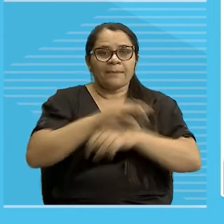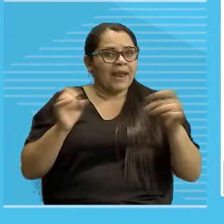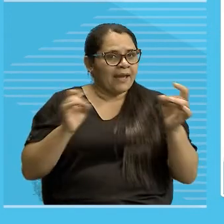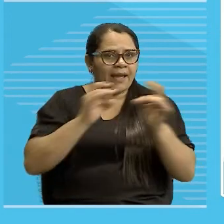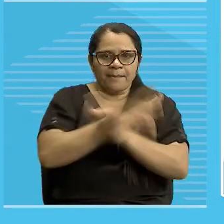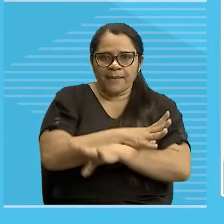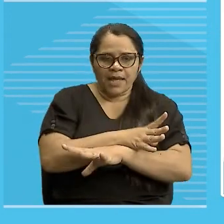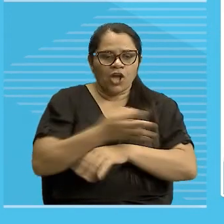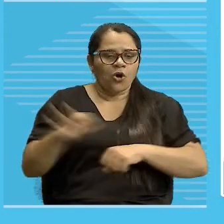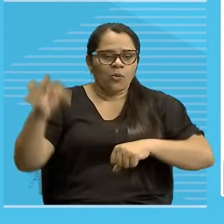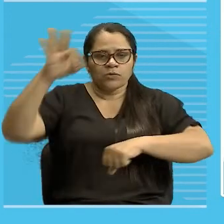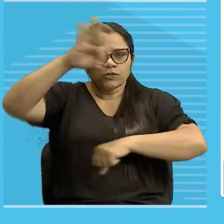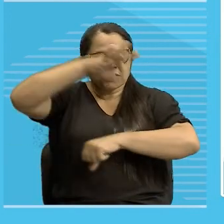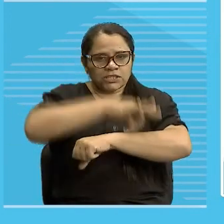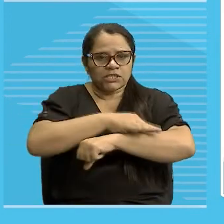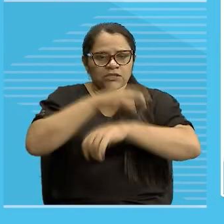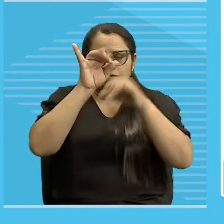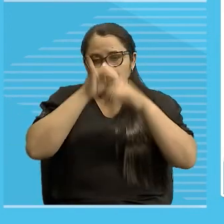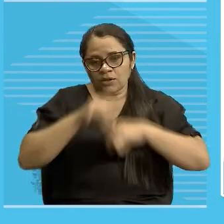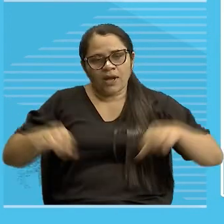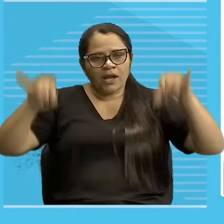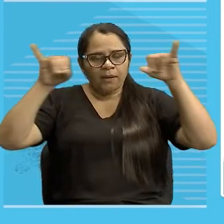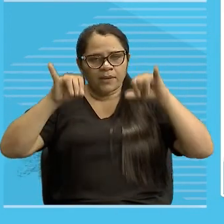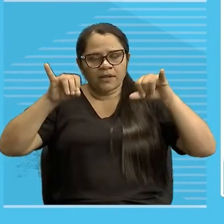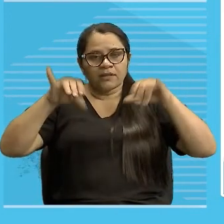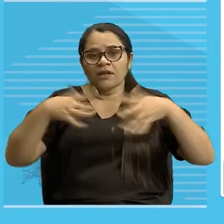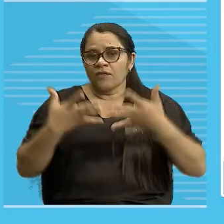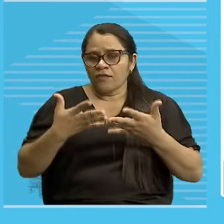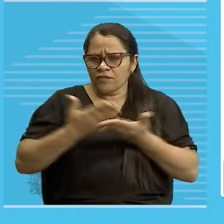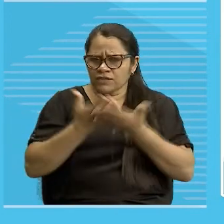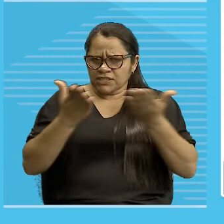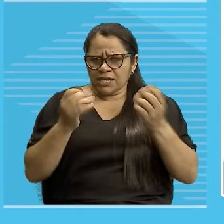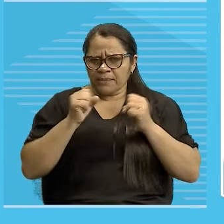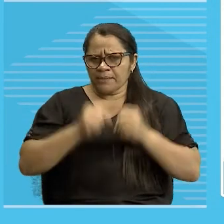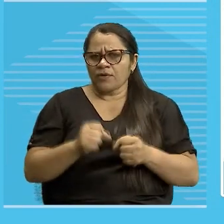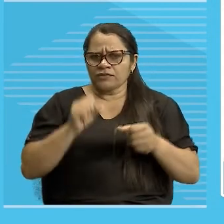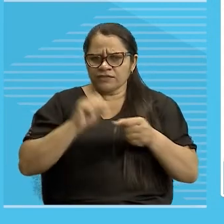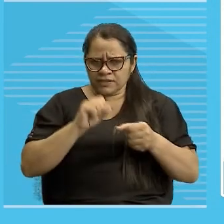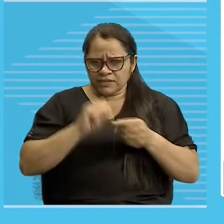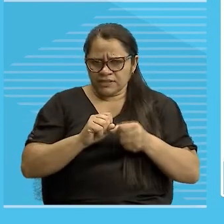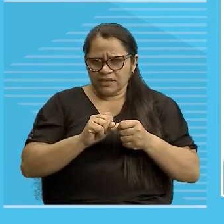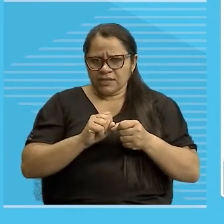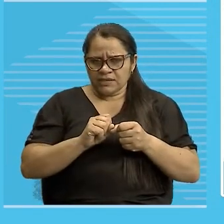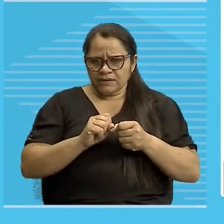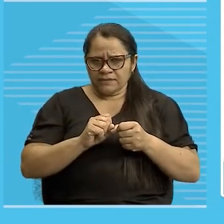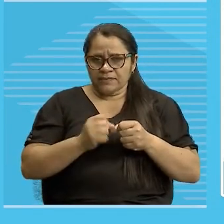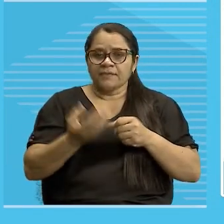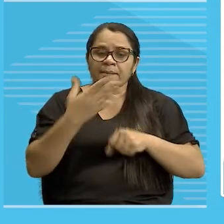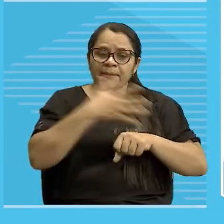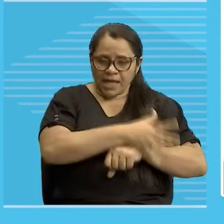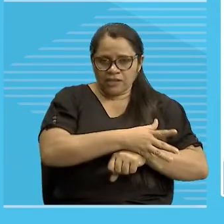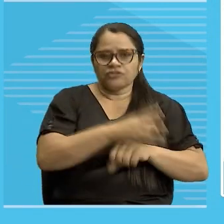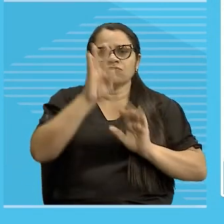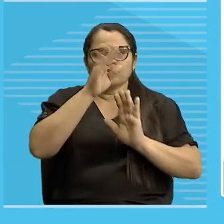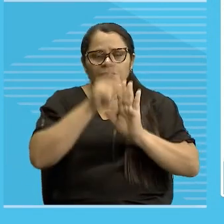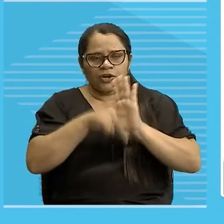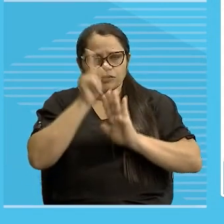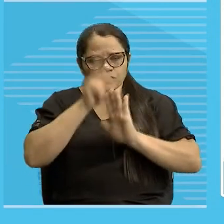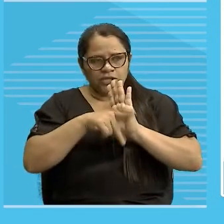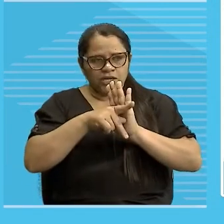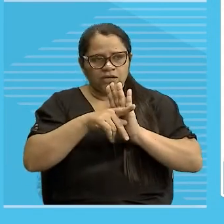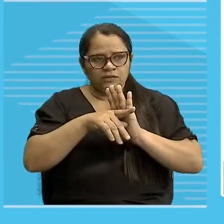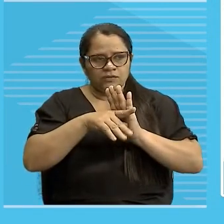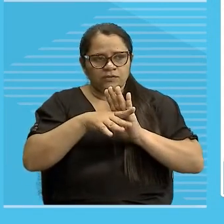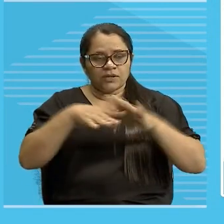algo, você pode fazer parte desse projeto? do veja, que eu não encontro em lugar nenhum desse texto verbal, ou seja,